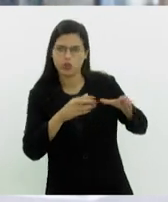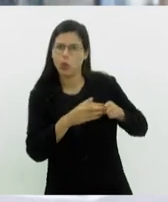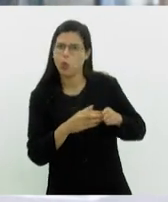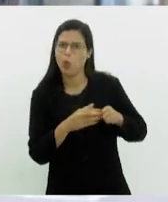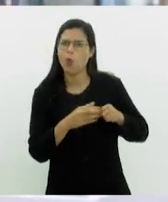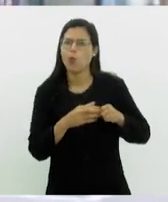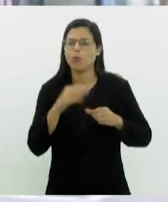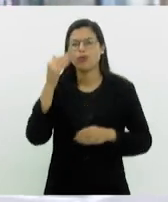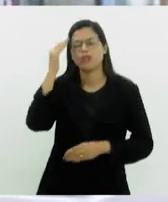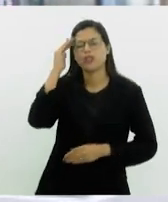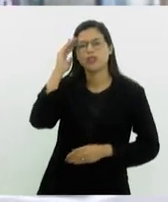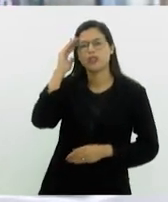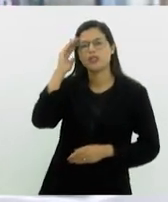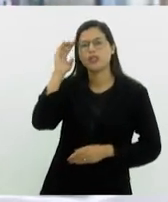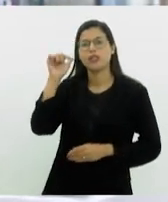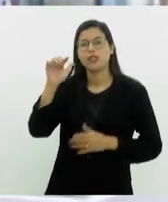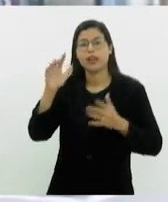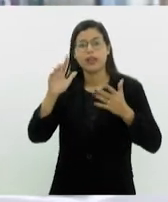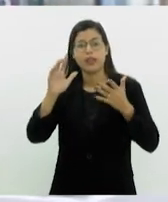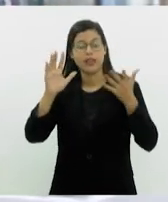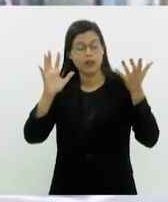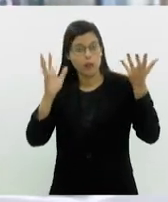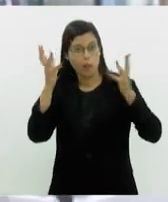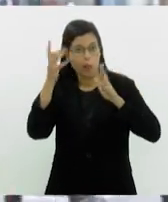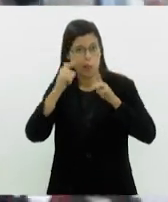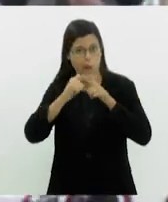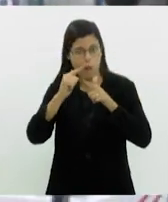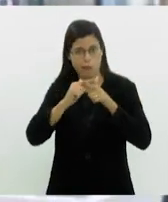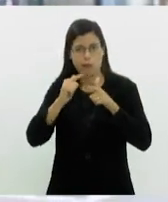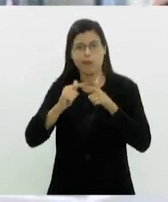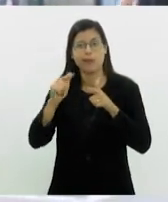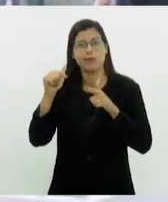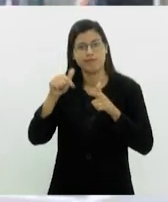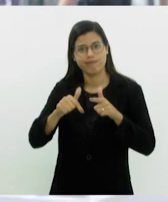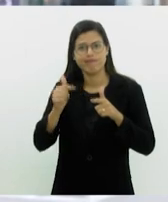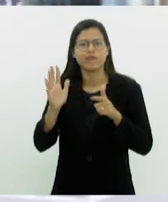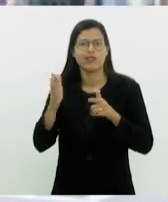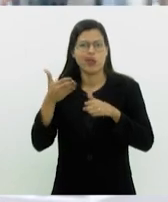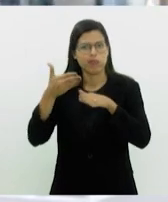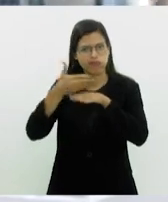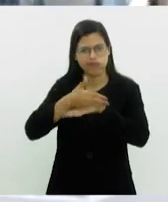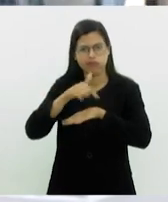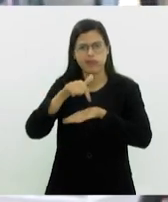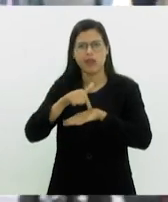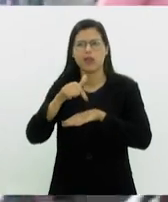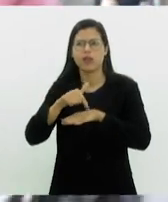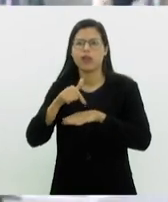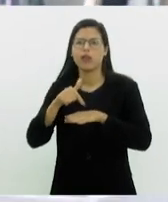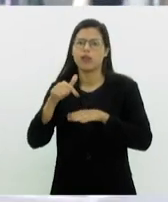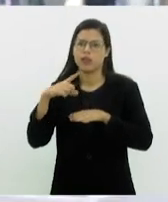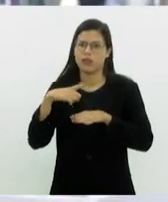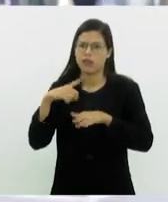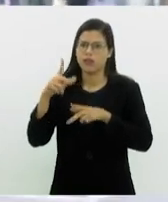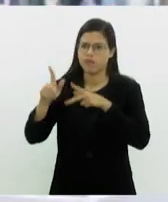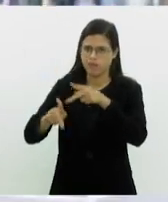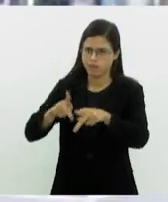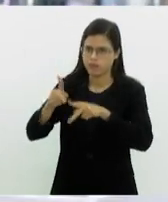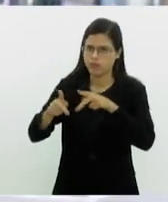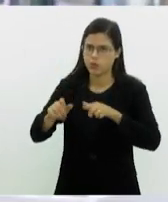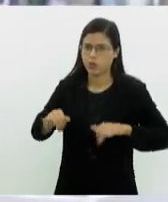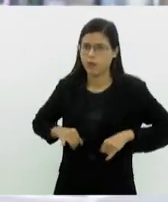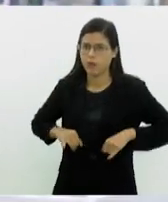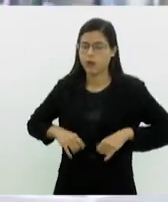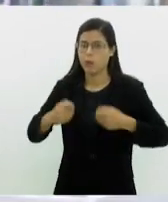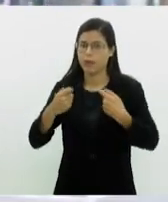senso de entender que a crise climática, ela está chegando, ela já chegou e já está afetando grandes populações, ela precisa ser